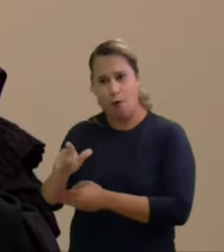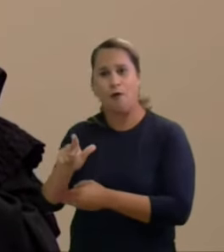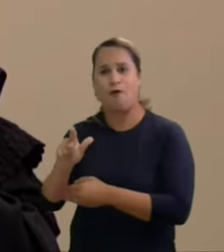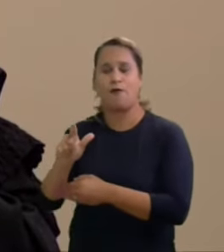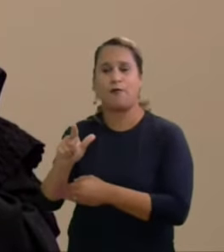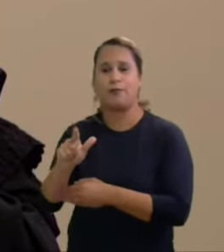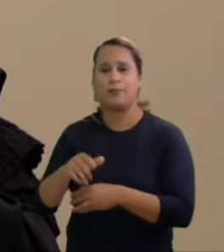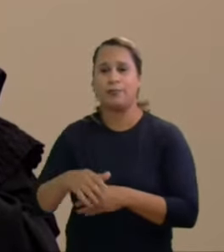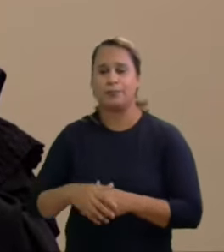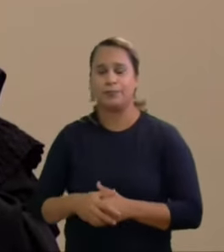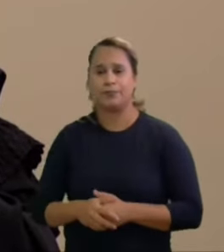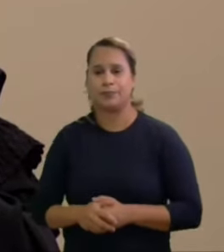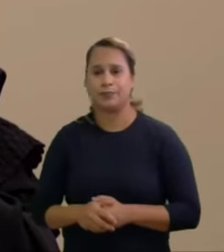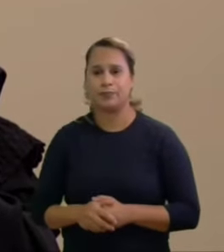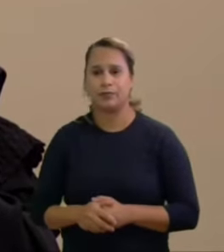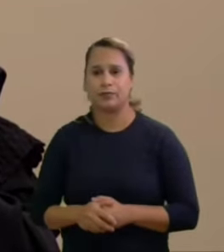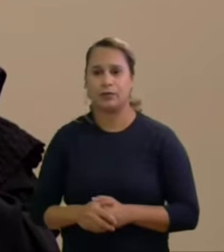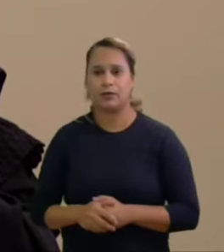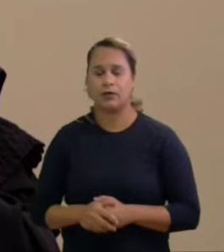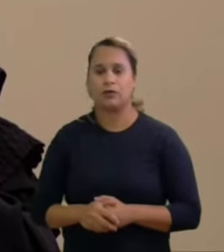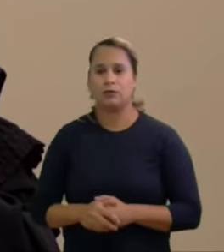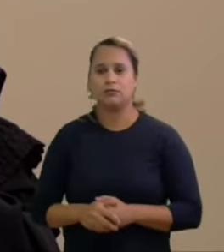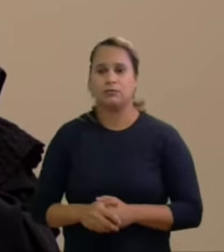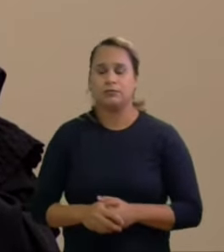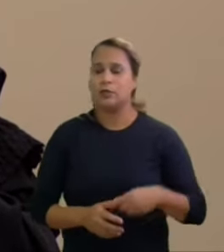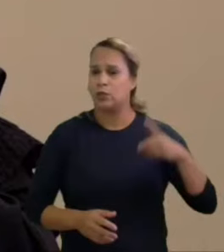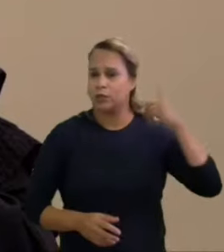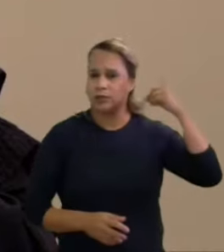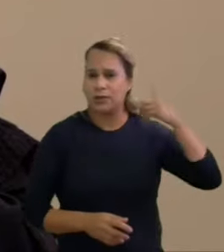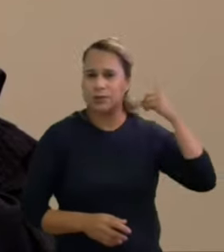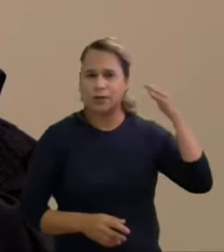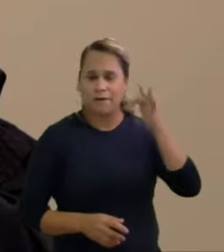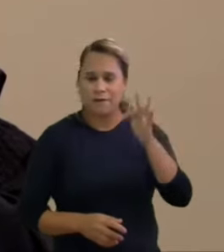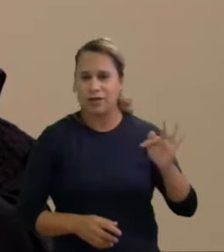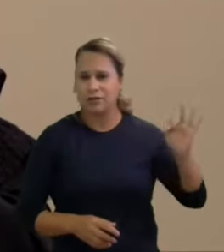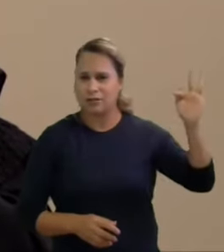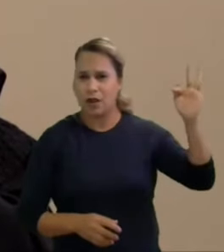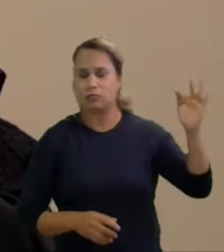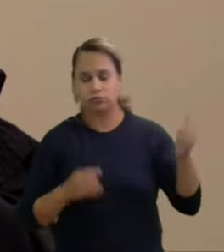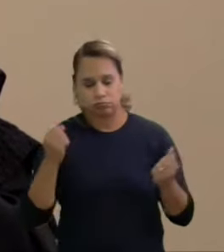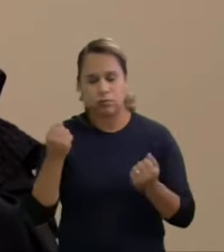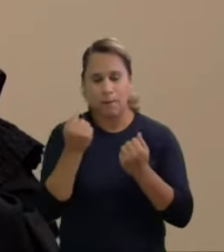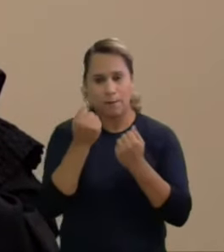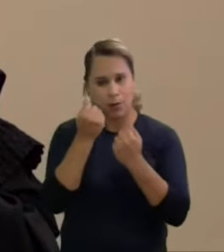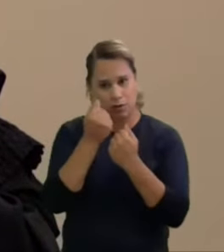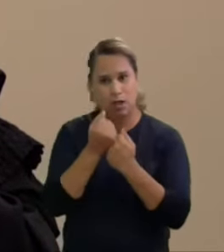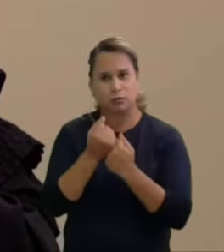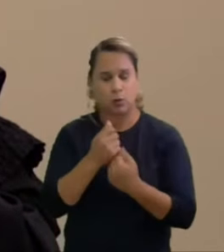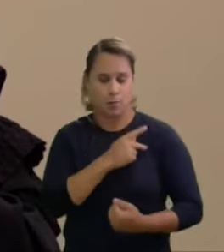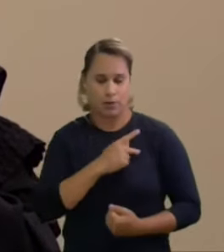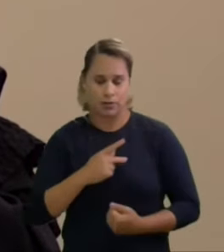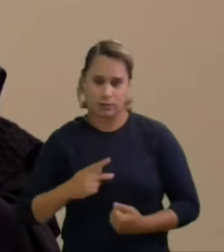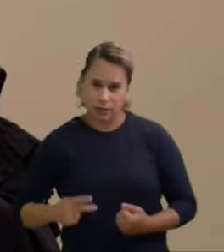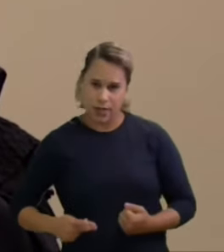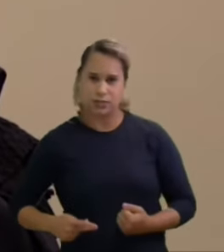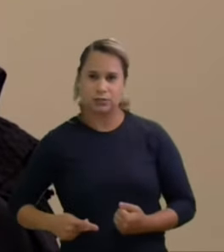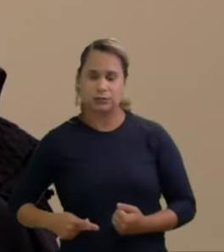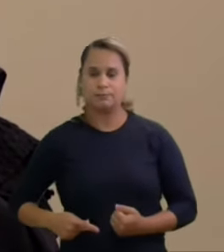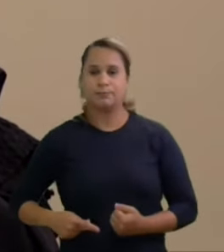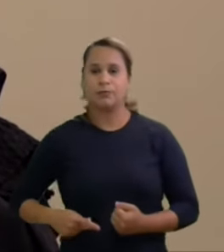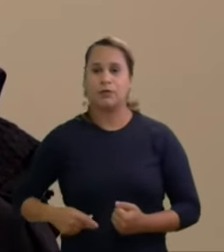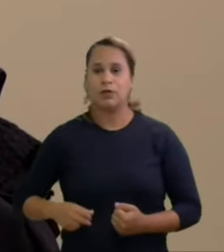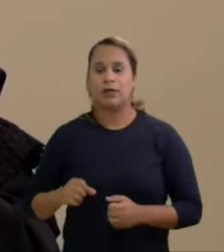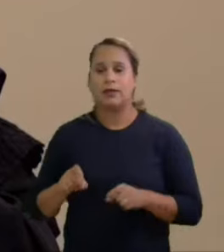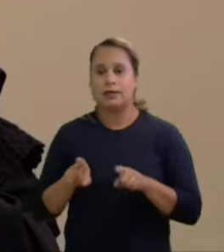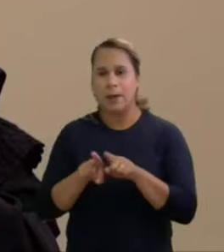e um deputado federal em exercício apoiado pelo então presidente da república e pelo governador do estado que era o Paulo Martins não é possível